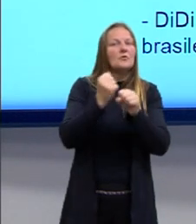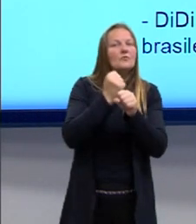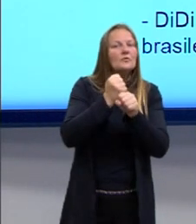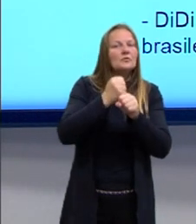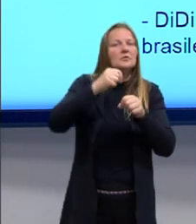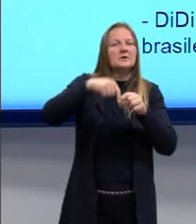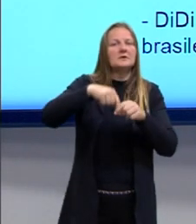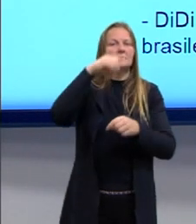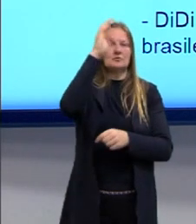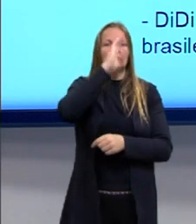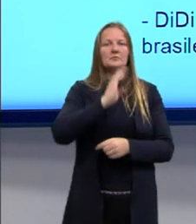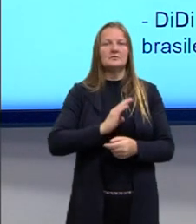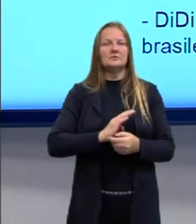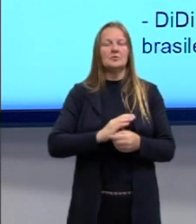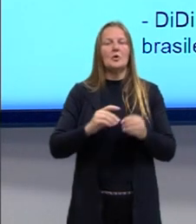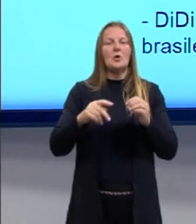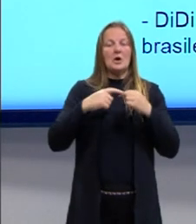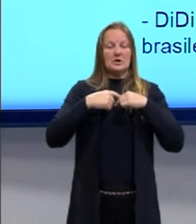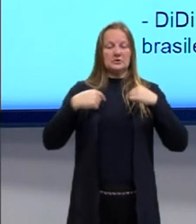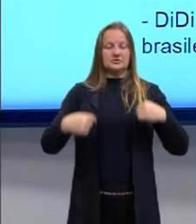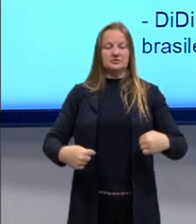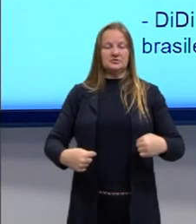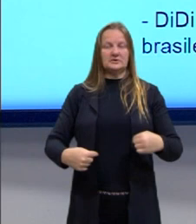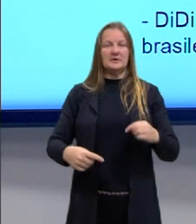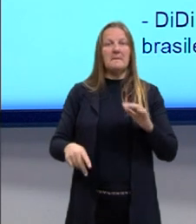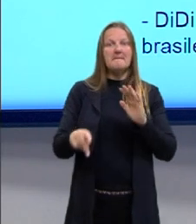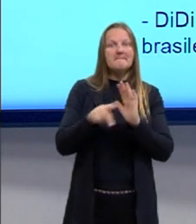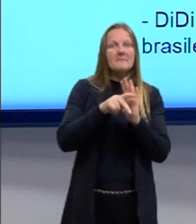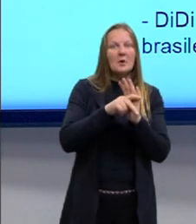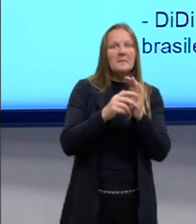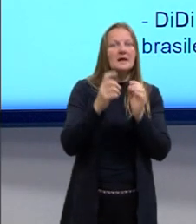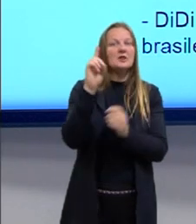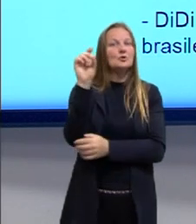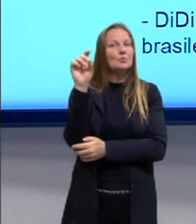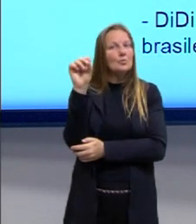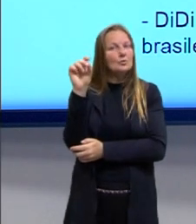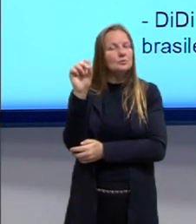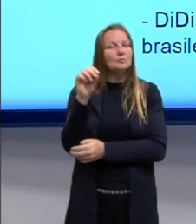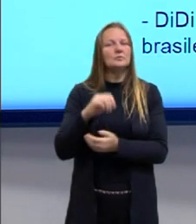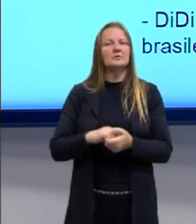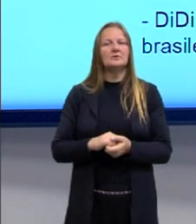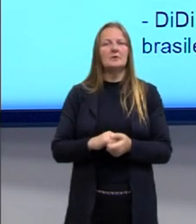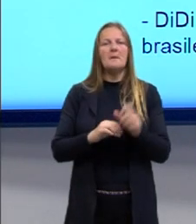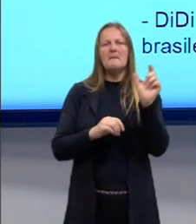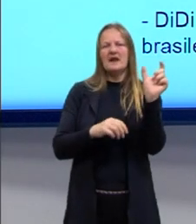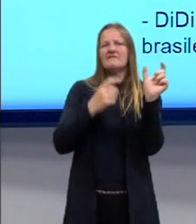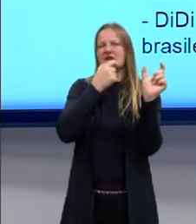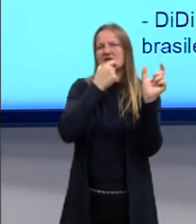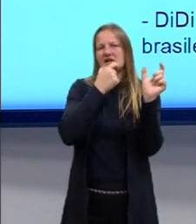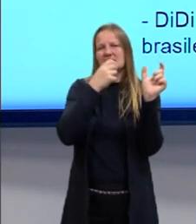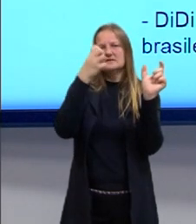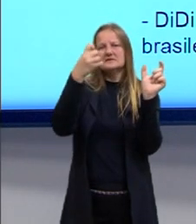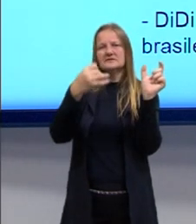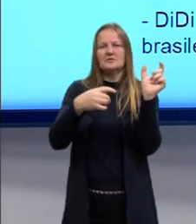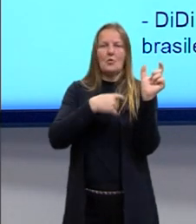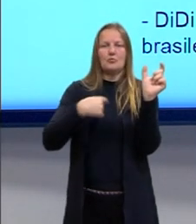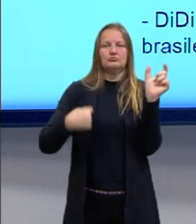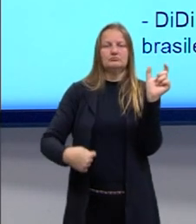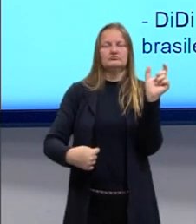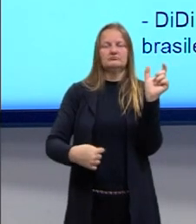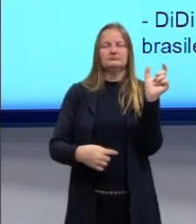por essa estatal, né, China Trigorgs. Eu não sei falar essa palavra, tá ali, China,